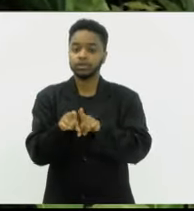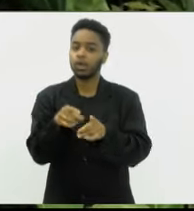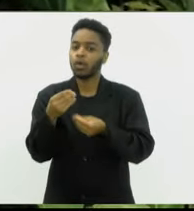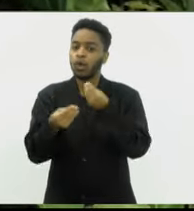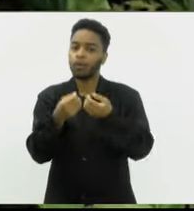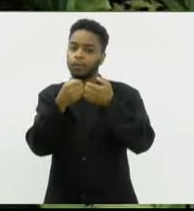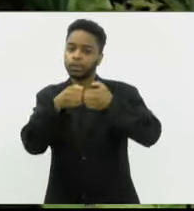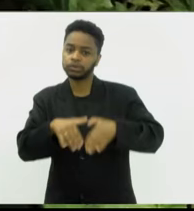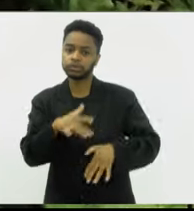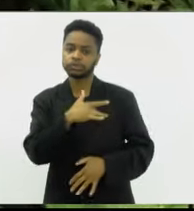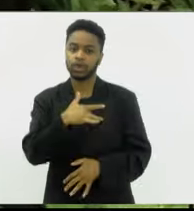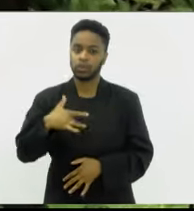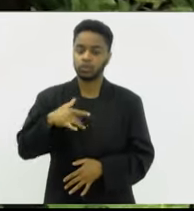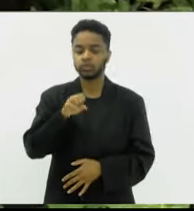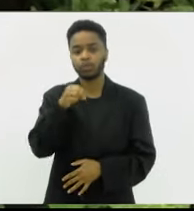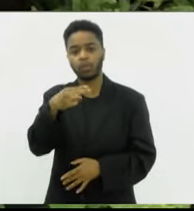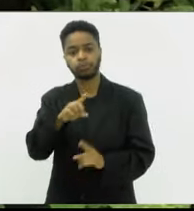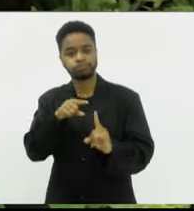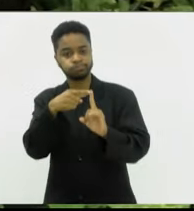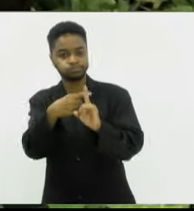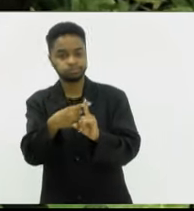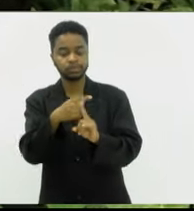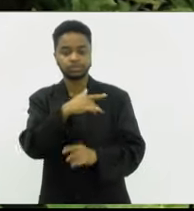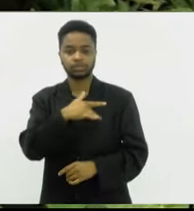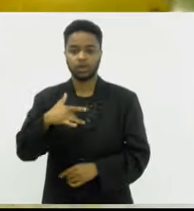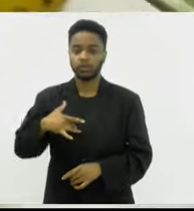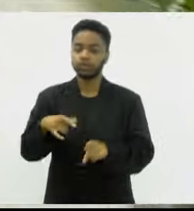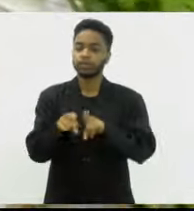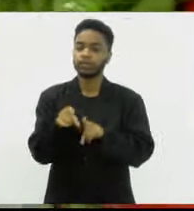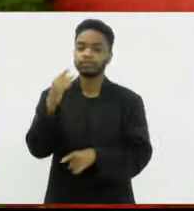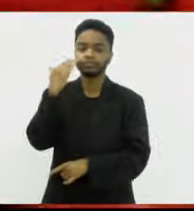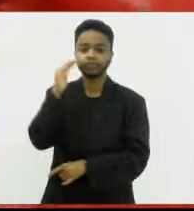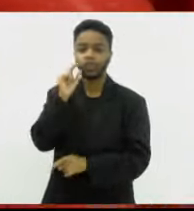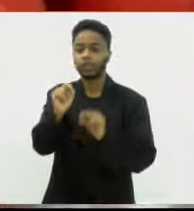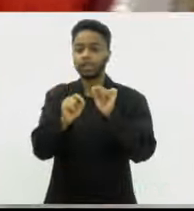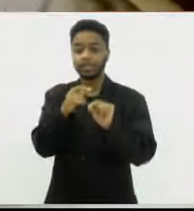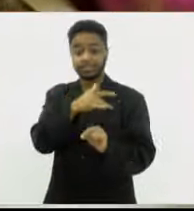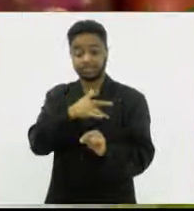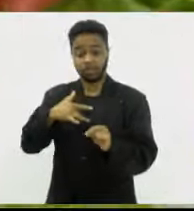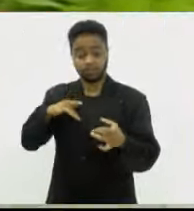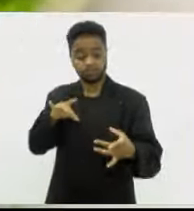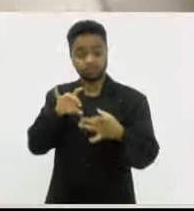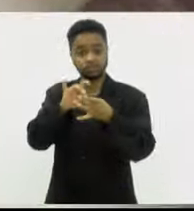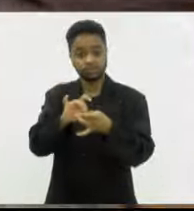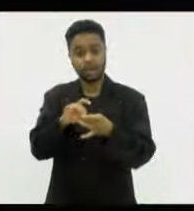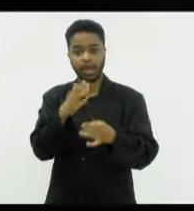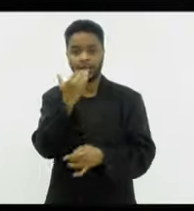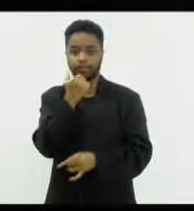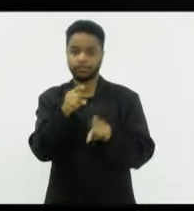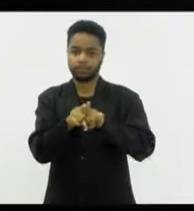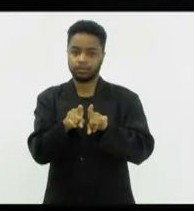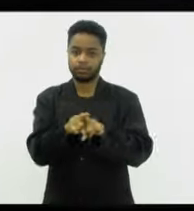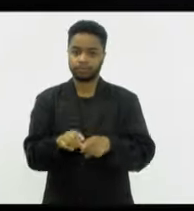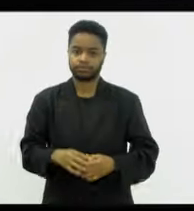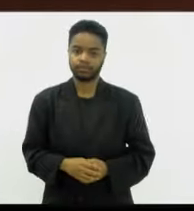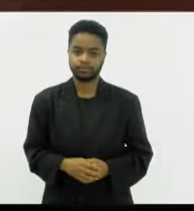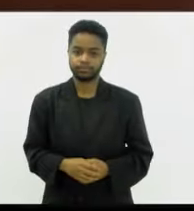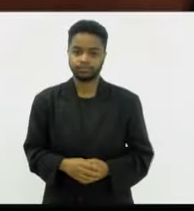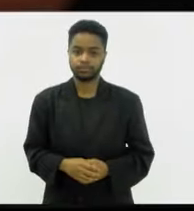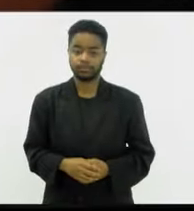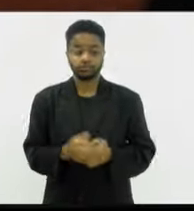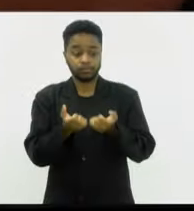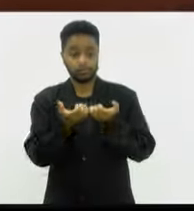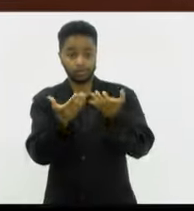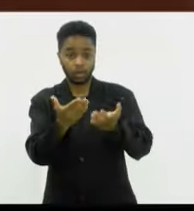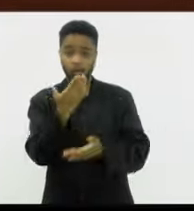saúde, entendendo que a saúde também vem a partir dos alimentos. Os sacolães foram extremamente